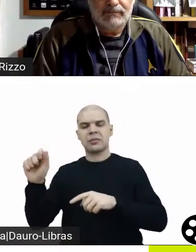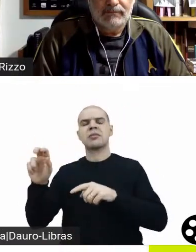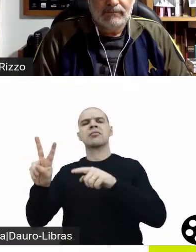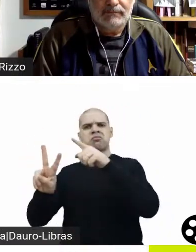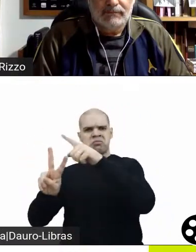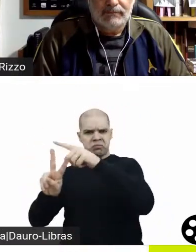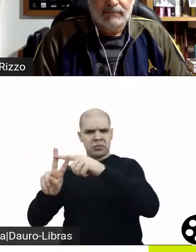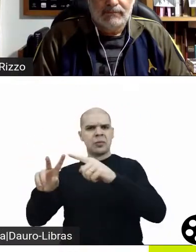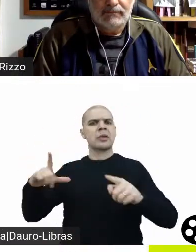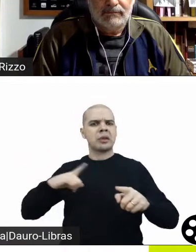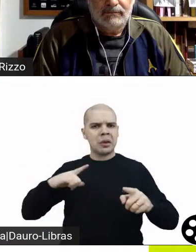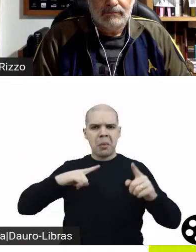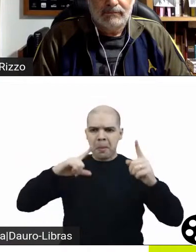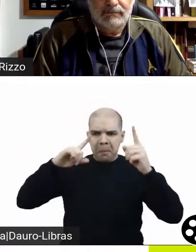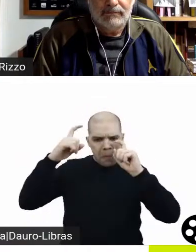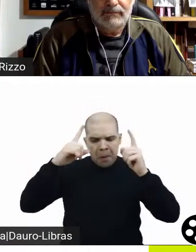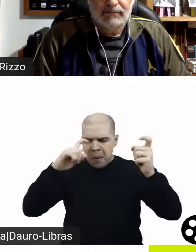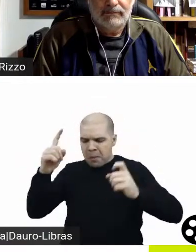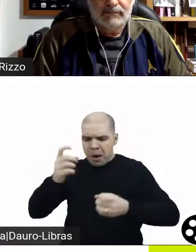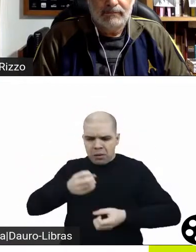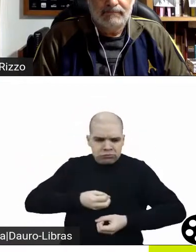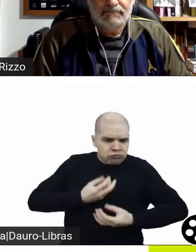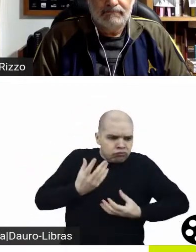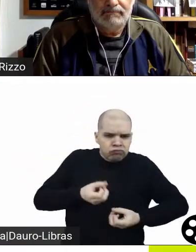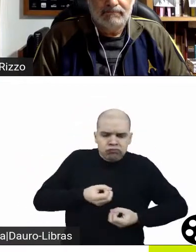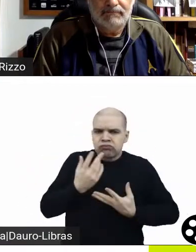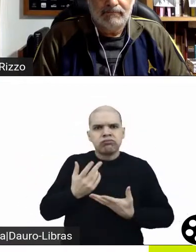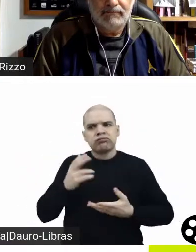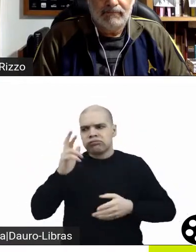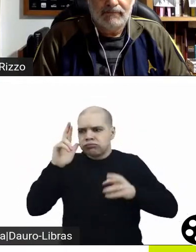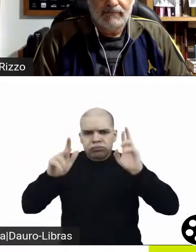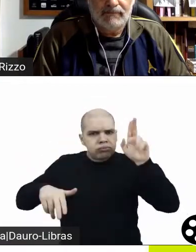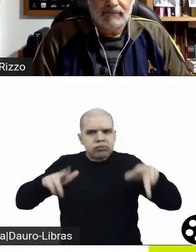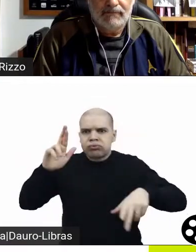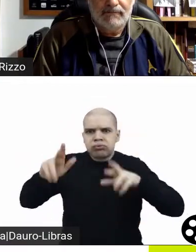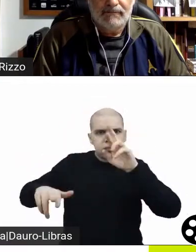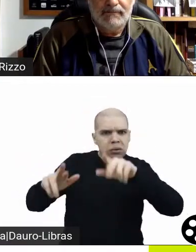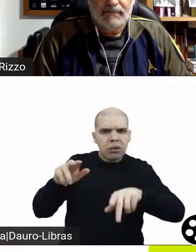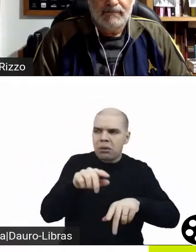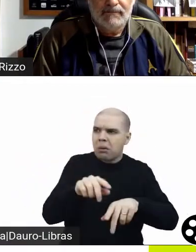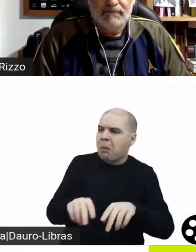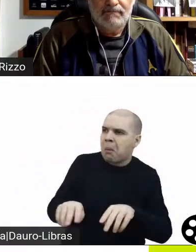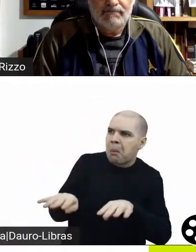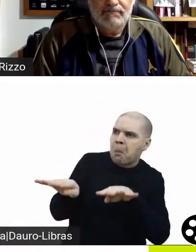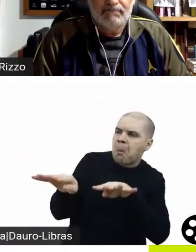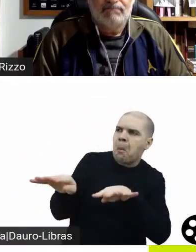outros elementos. Então, revela uma atriz também muito potente.